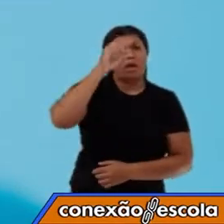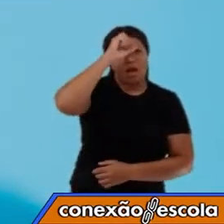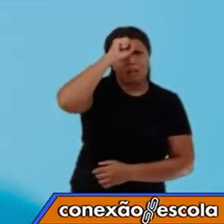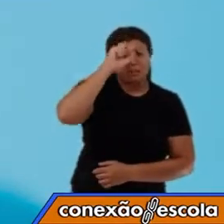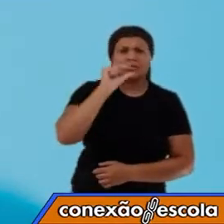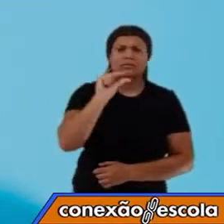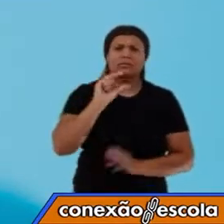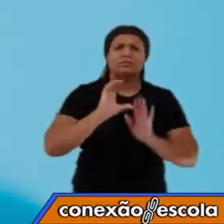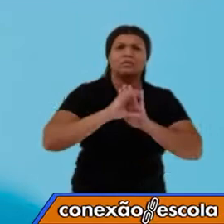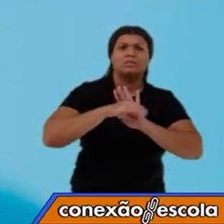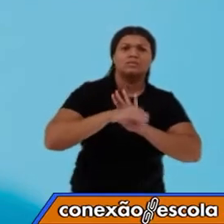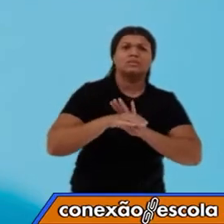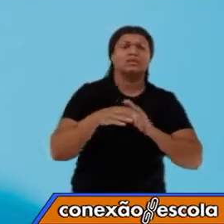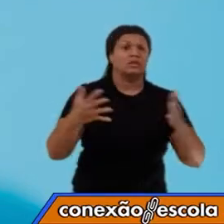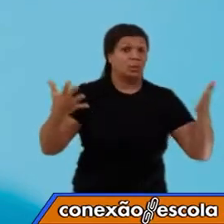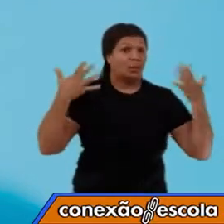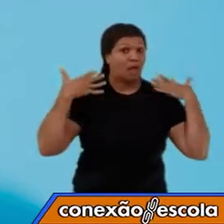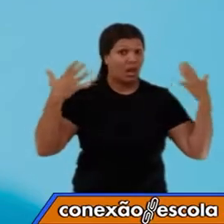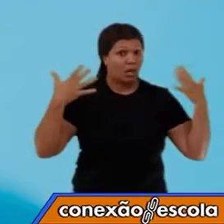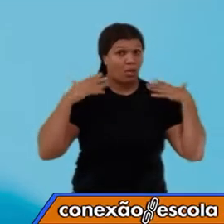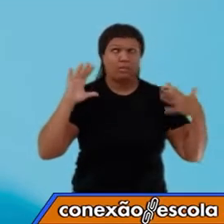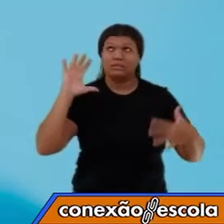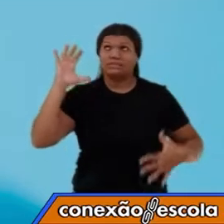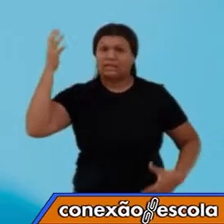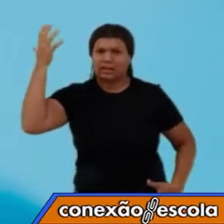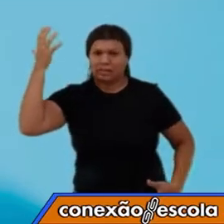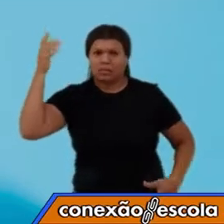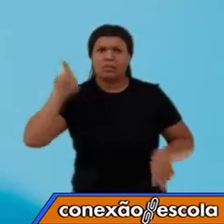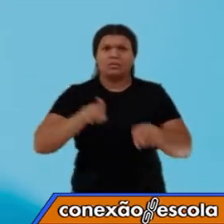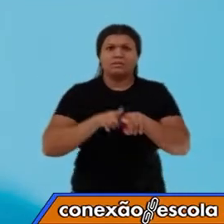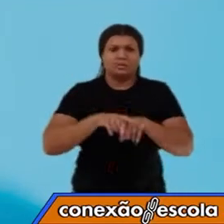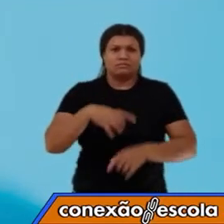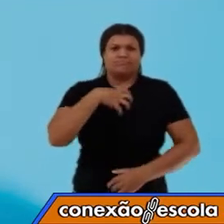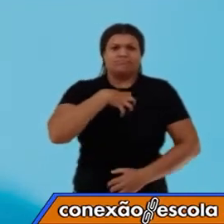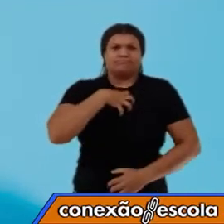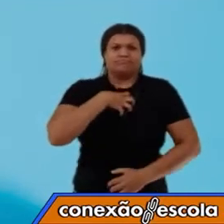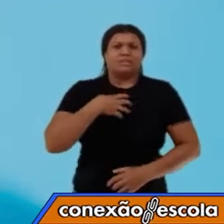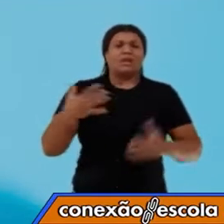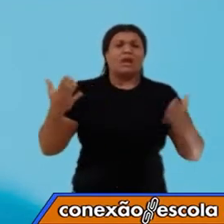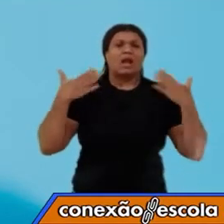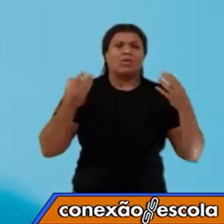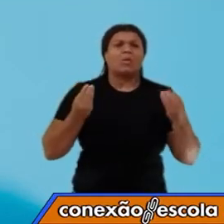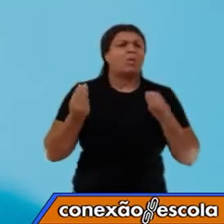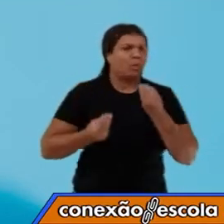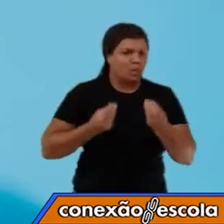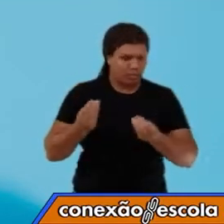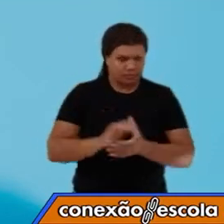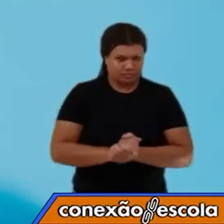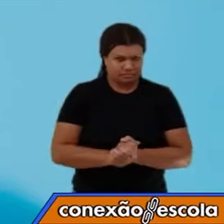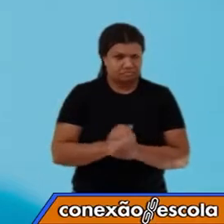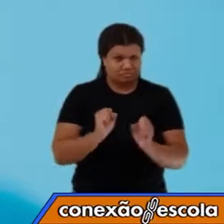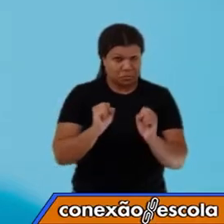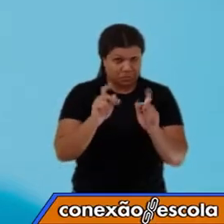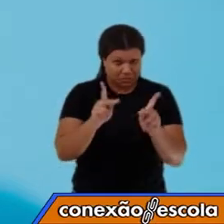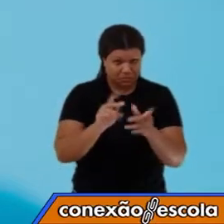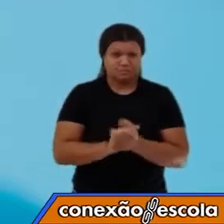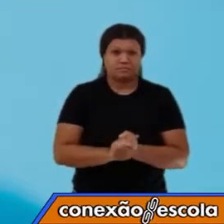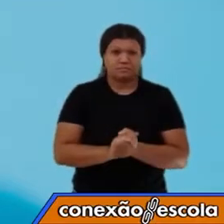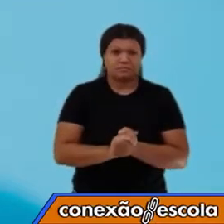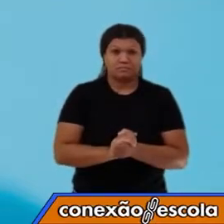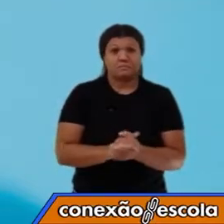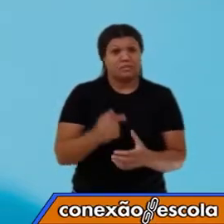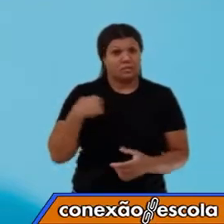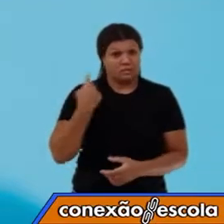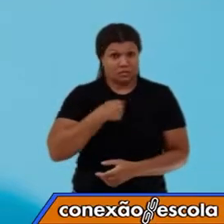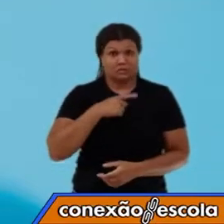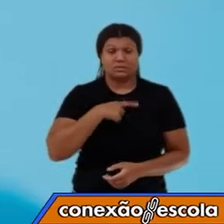conceitos calor, temperatura e sensação térmica. Certo? Bom, nós temos